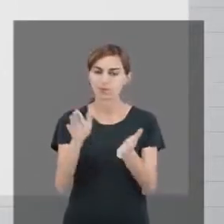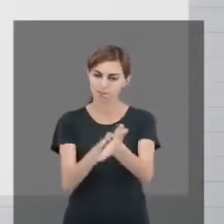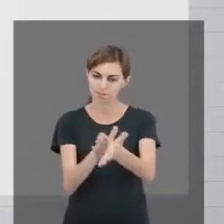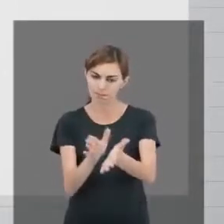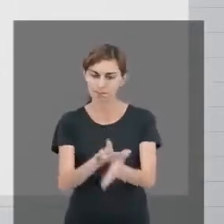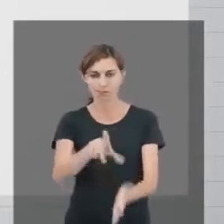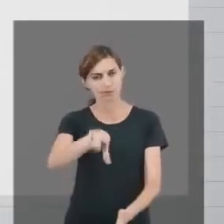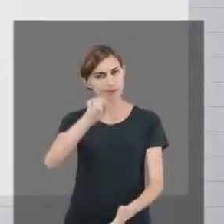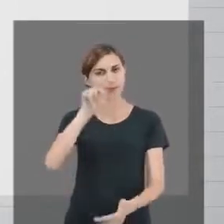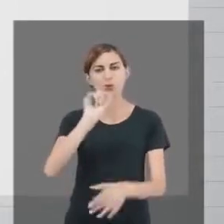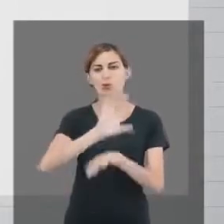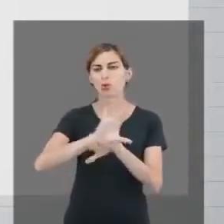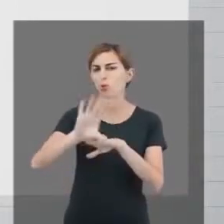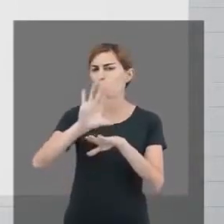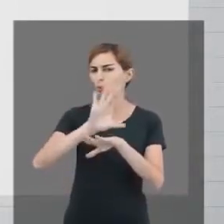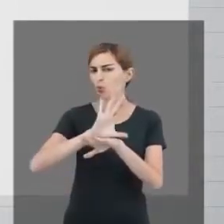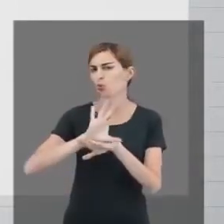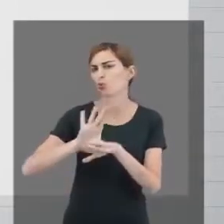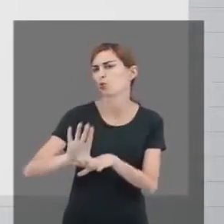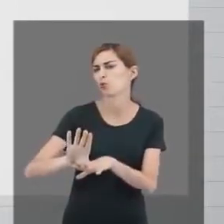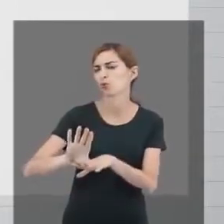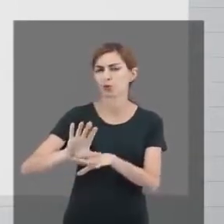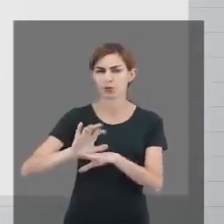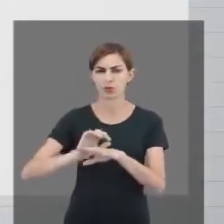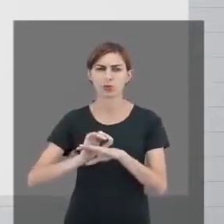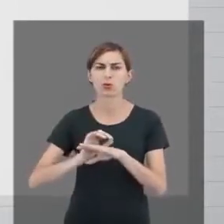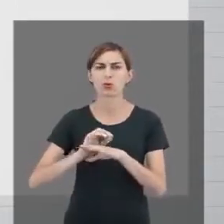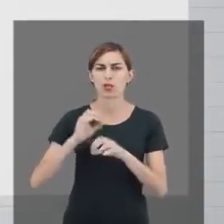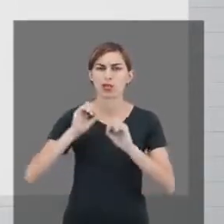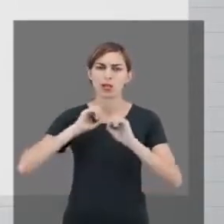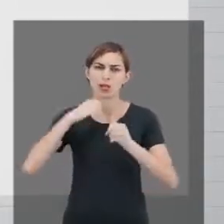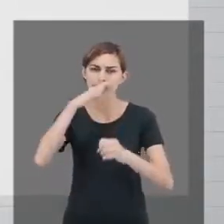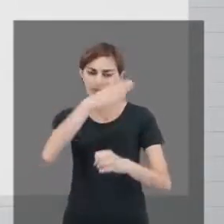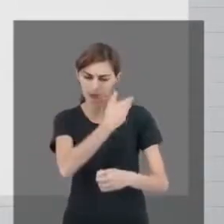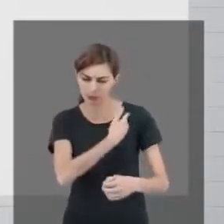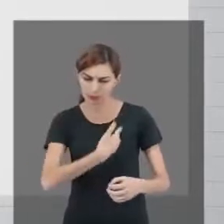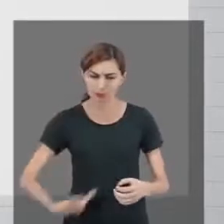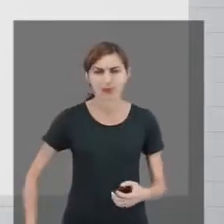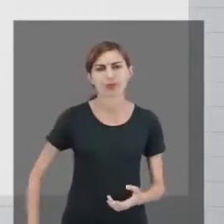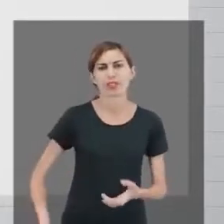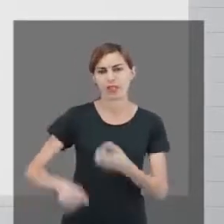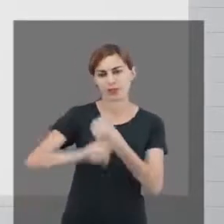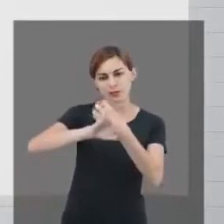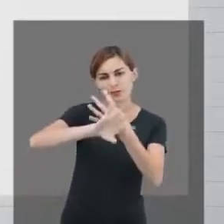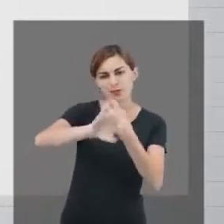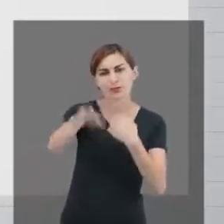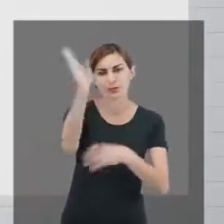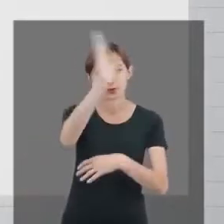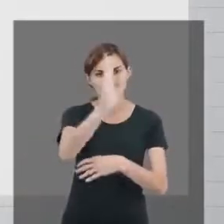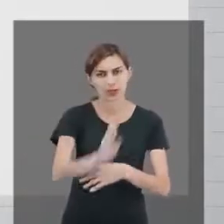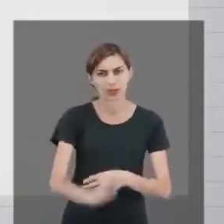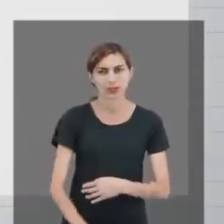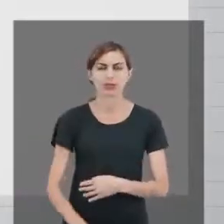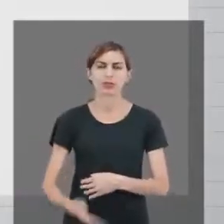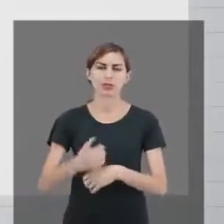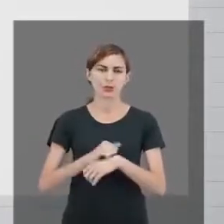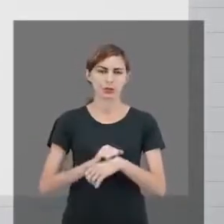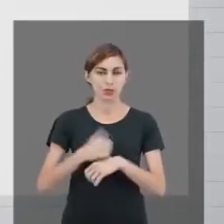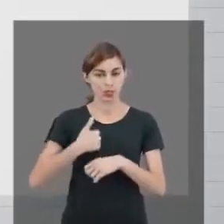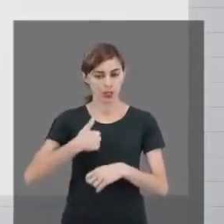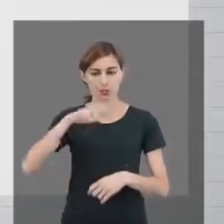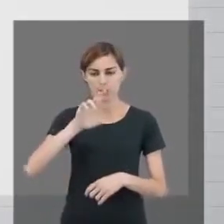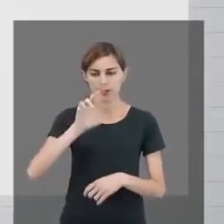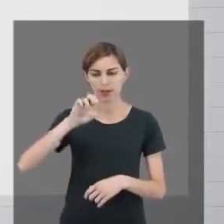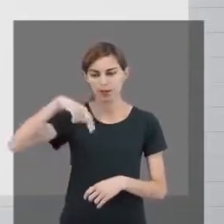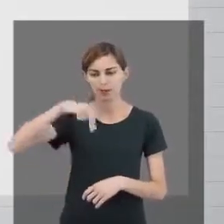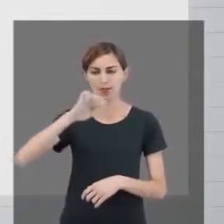de um curso da maior ofertante pública de educação profissional à distância do Brasil. Eu sou Renata